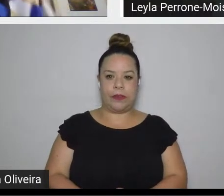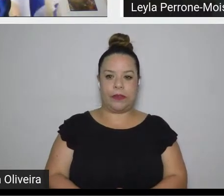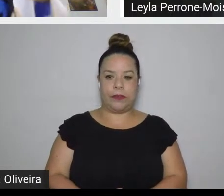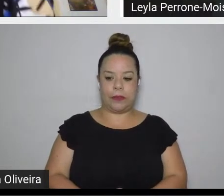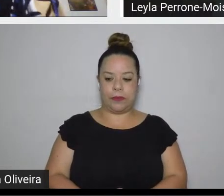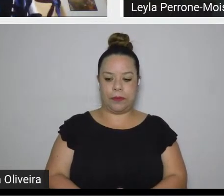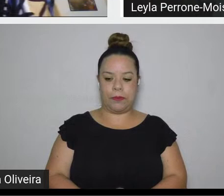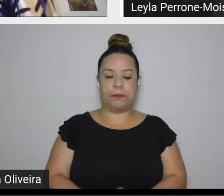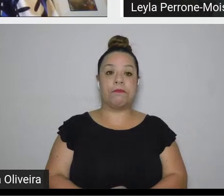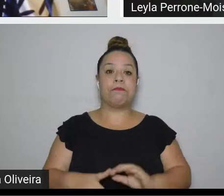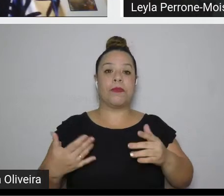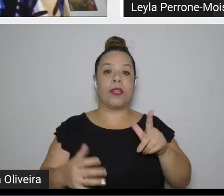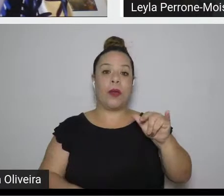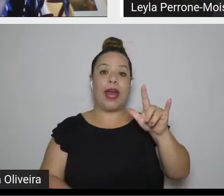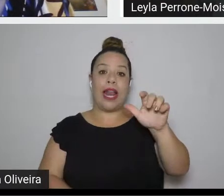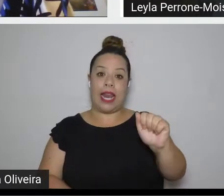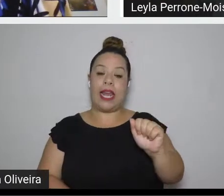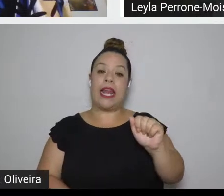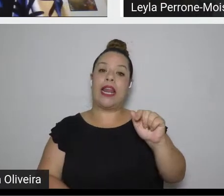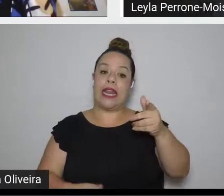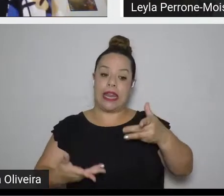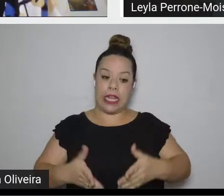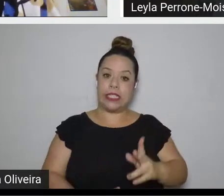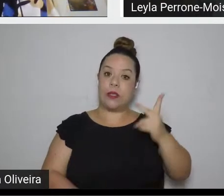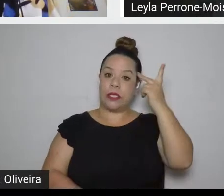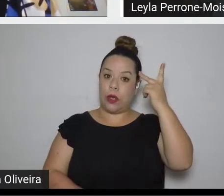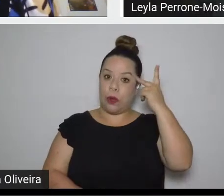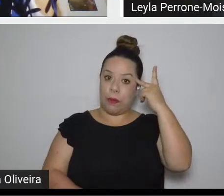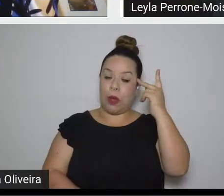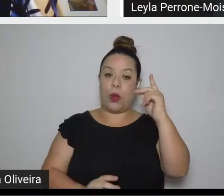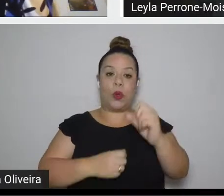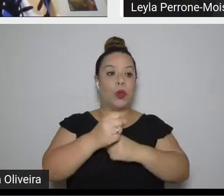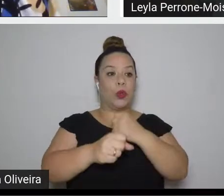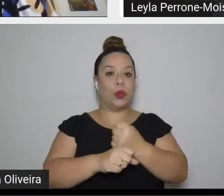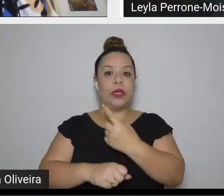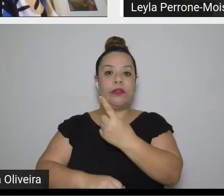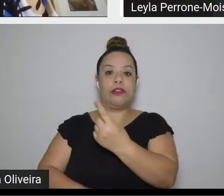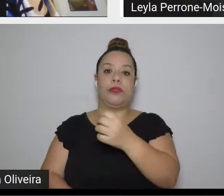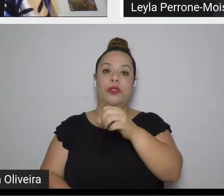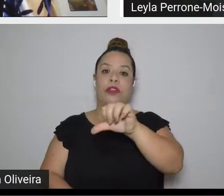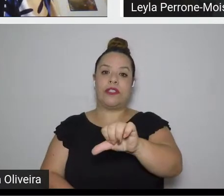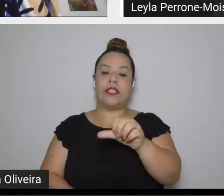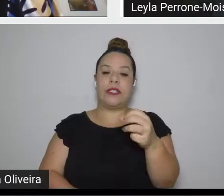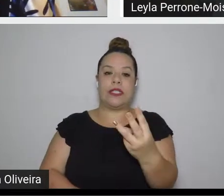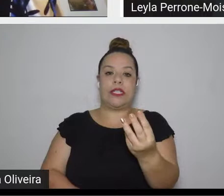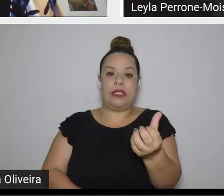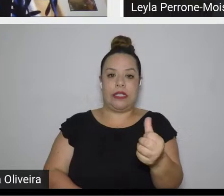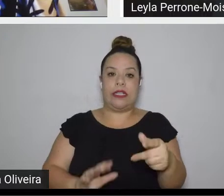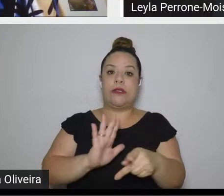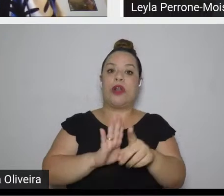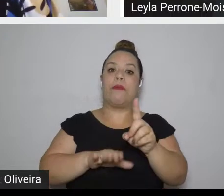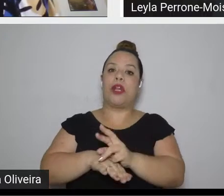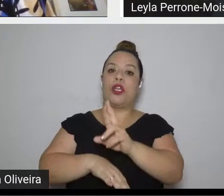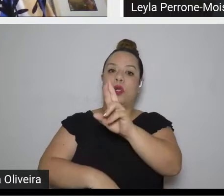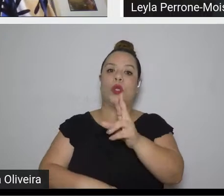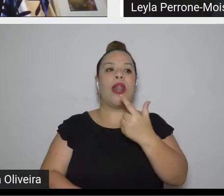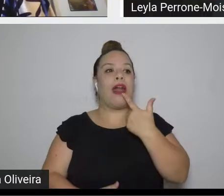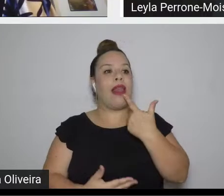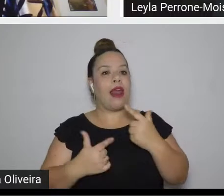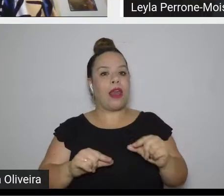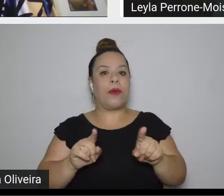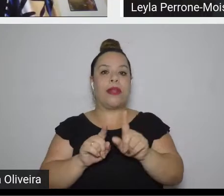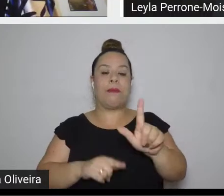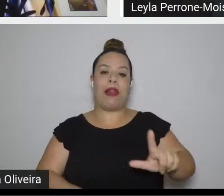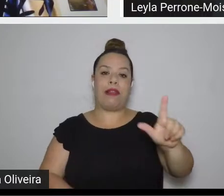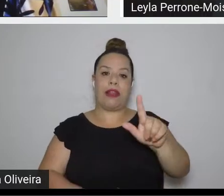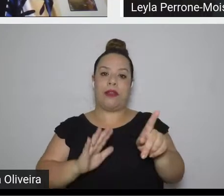Leila Perrone Moisés nasceu em São Paulo em 1936, é doutora em língua e literatura francesa e professora emérita